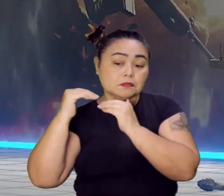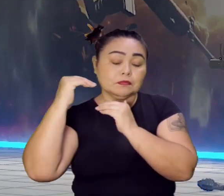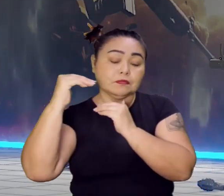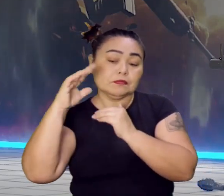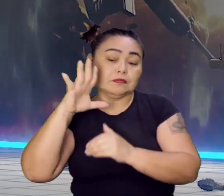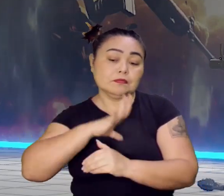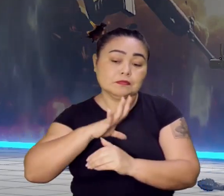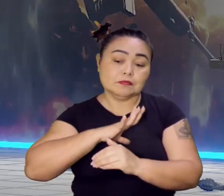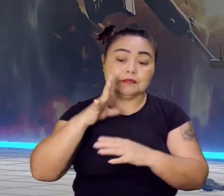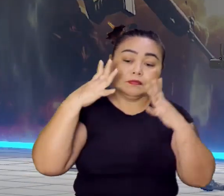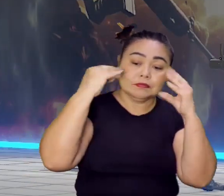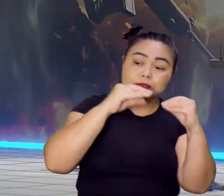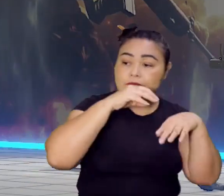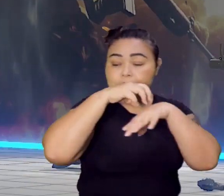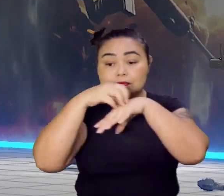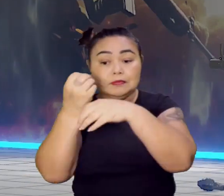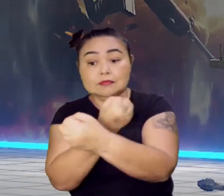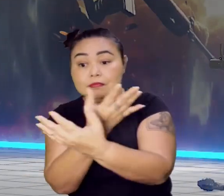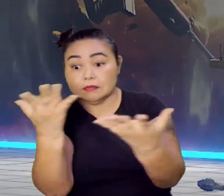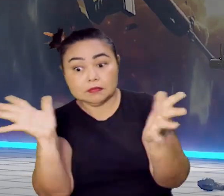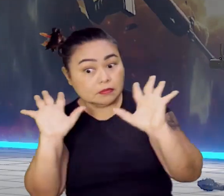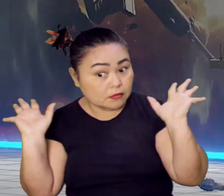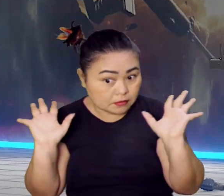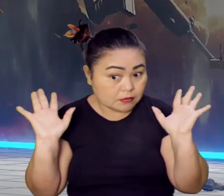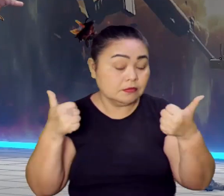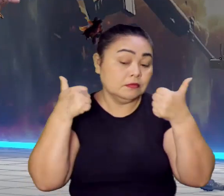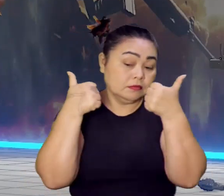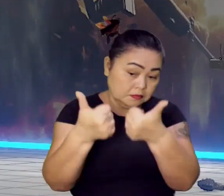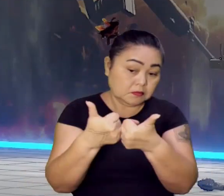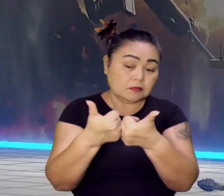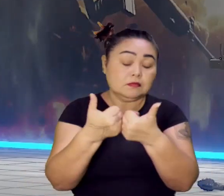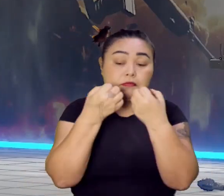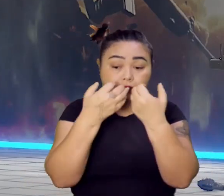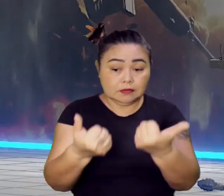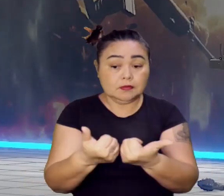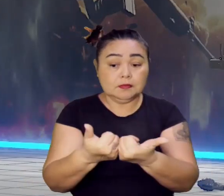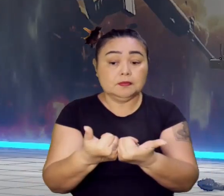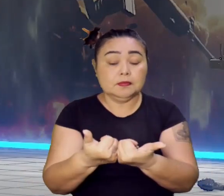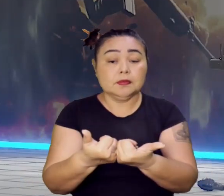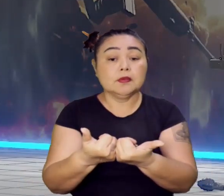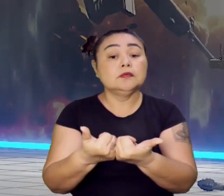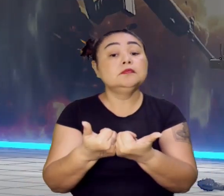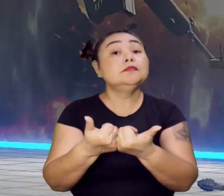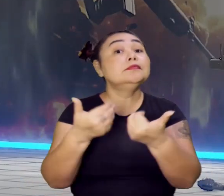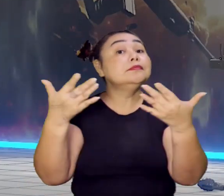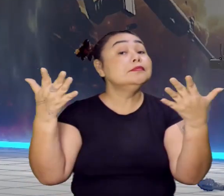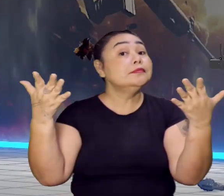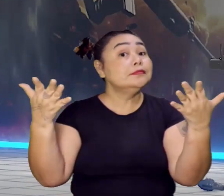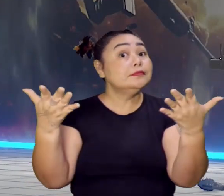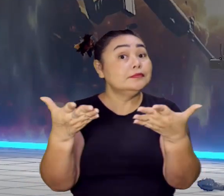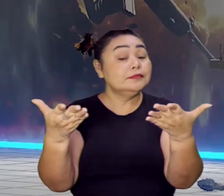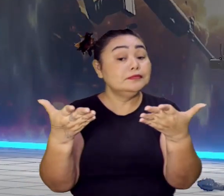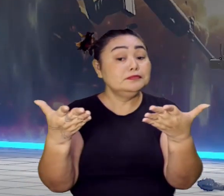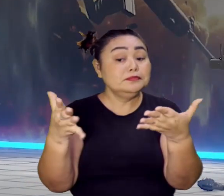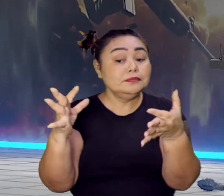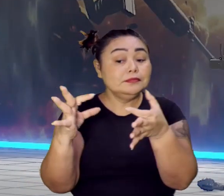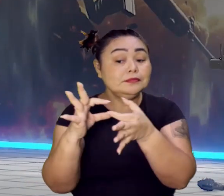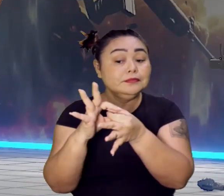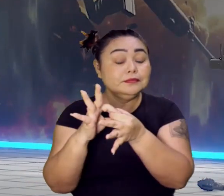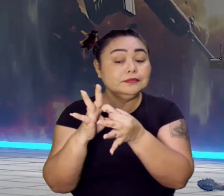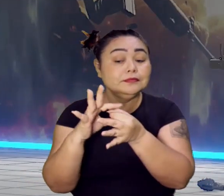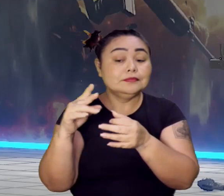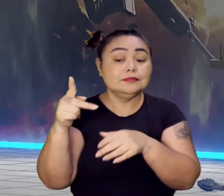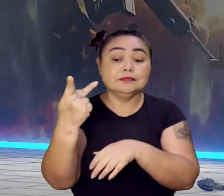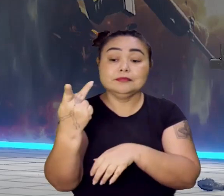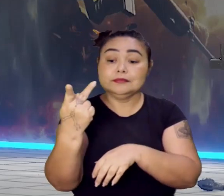Holanda ia, levava para a Europa e distribuía. Puh, até aí está tudo bem. Só que agora, com a União Ibérica, esse